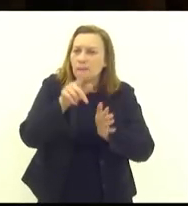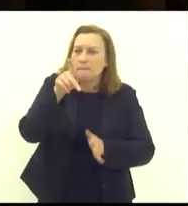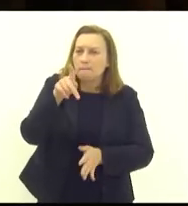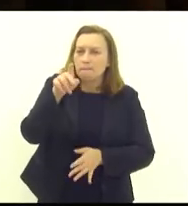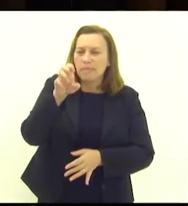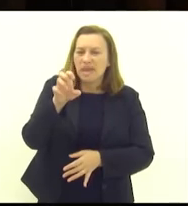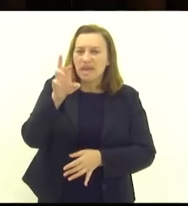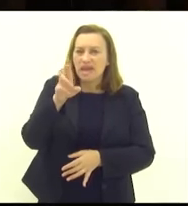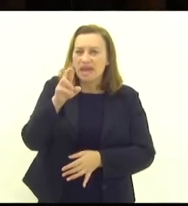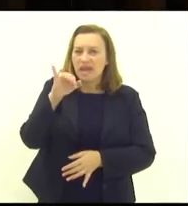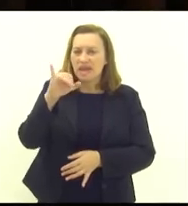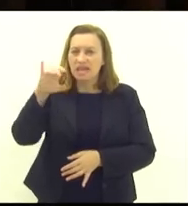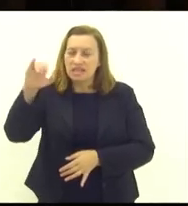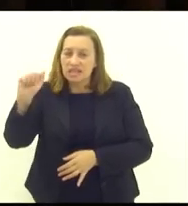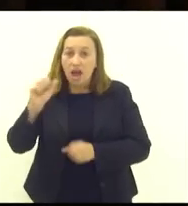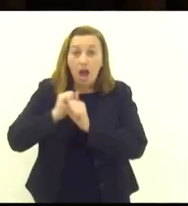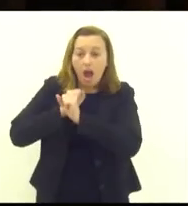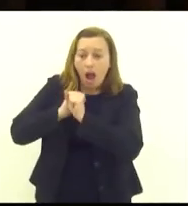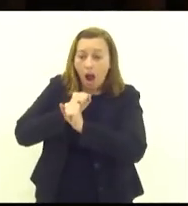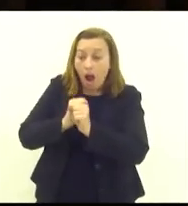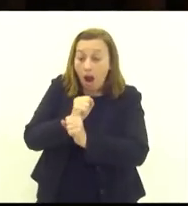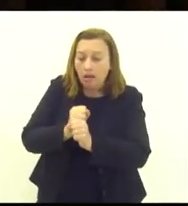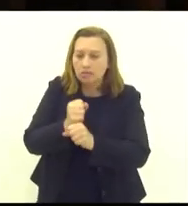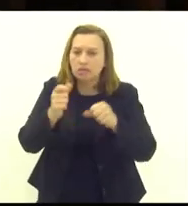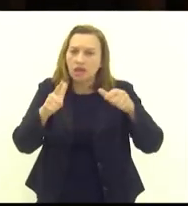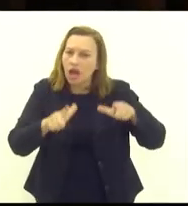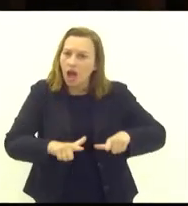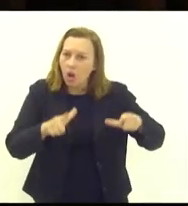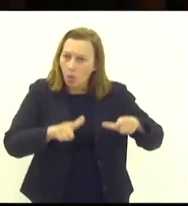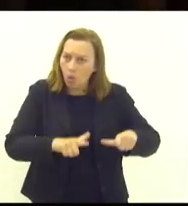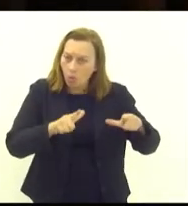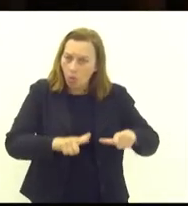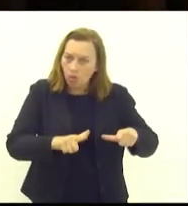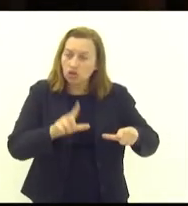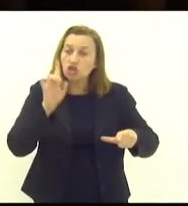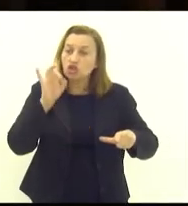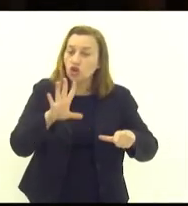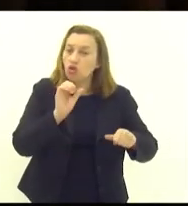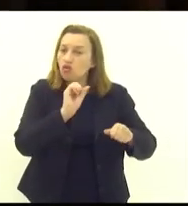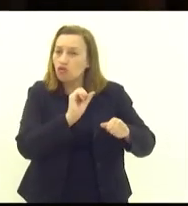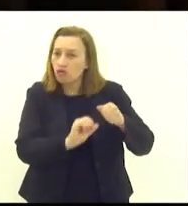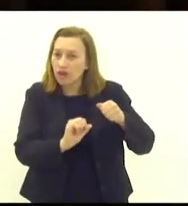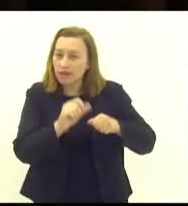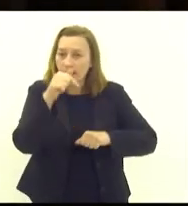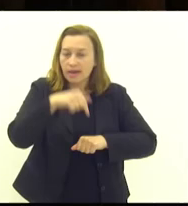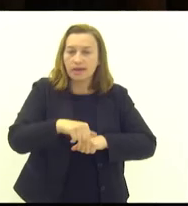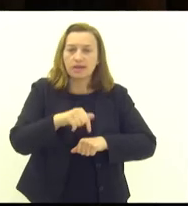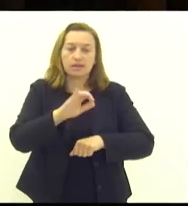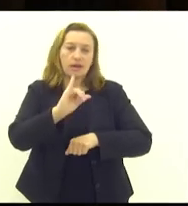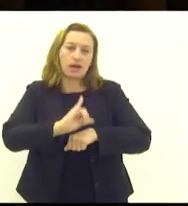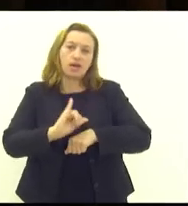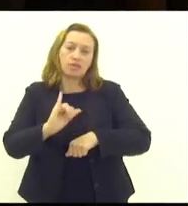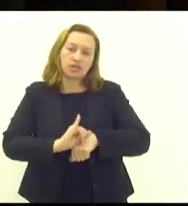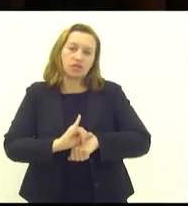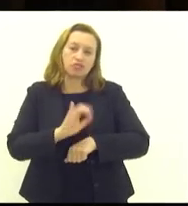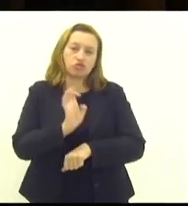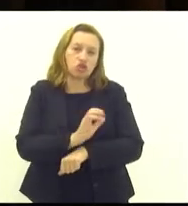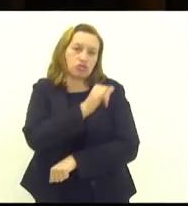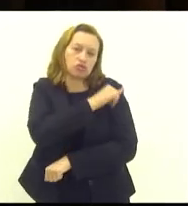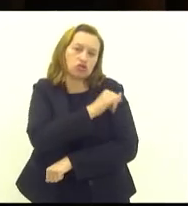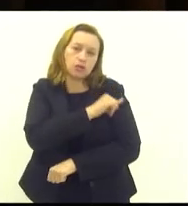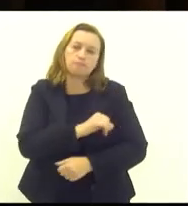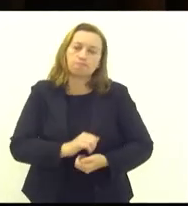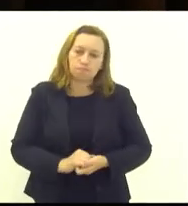onde a perícia atualmente só é realizada aqui na capital do Estado do Rio de Janeiro.